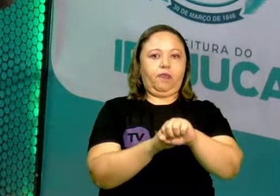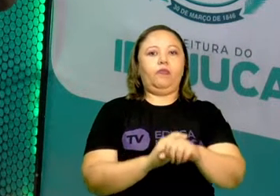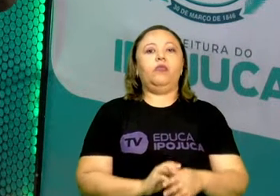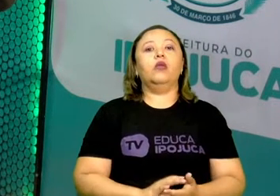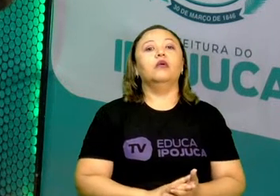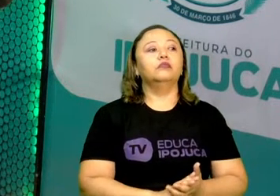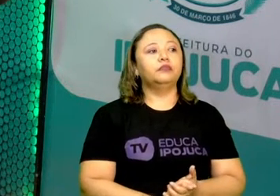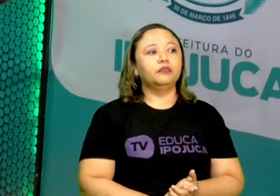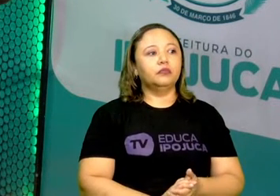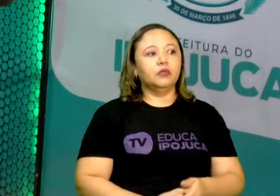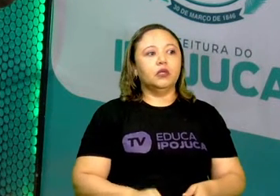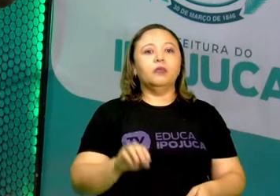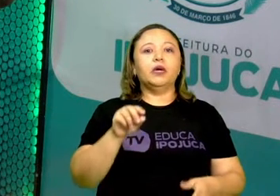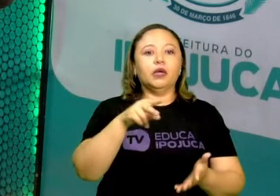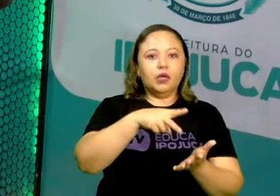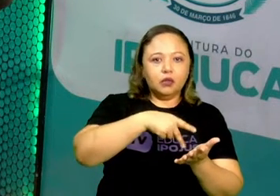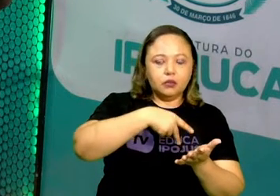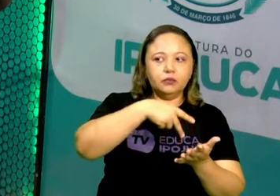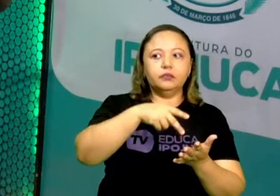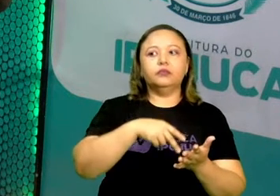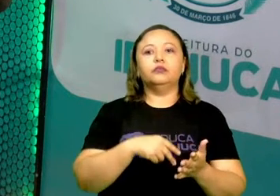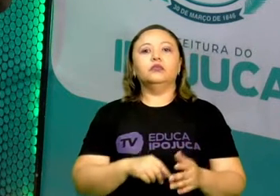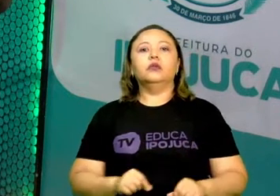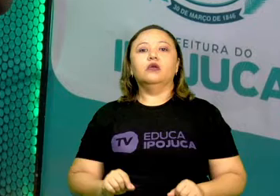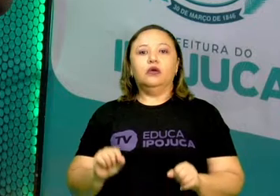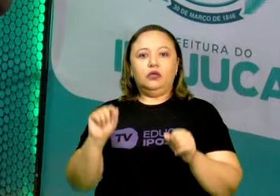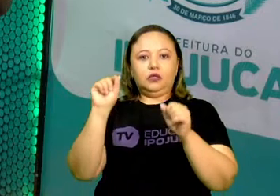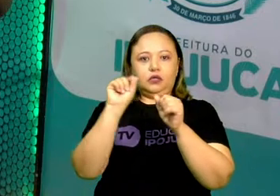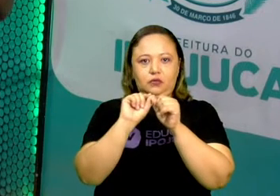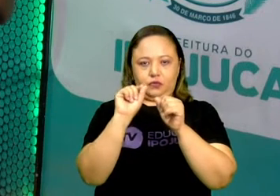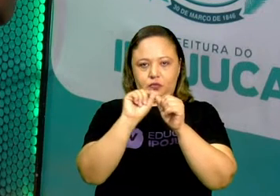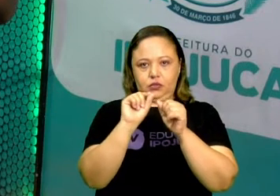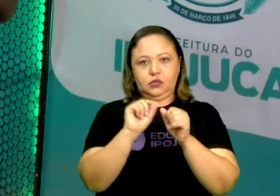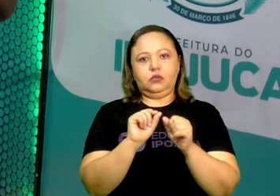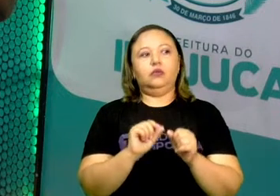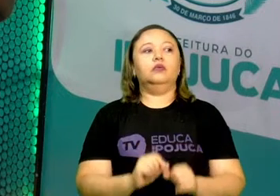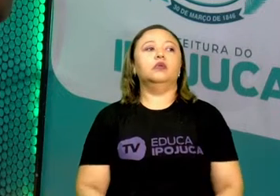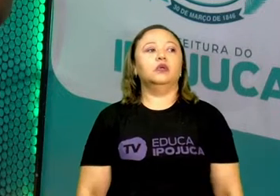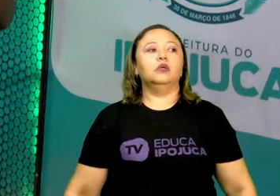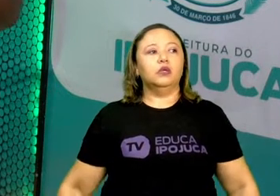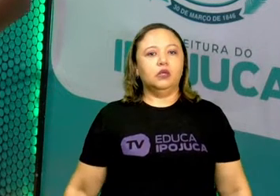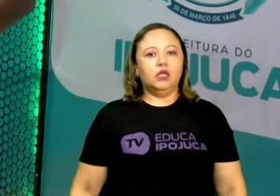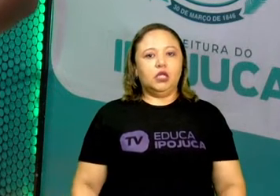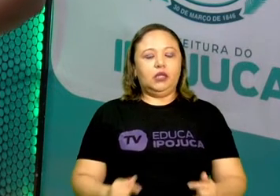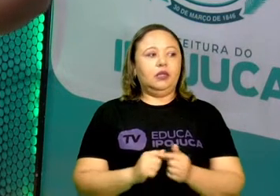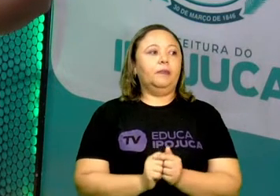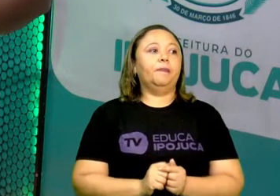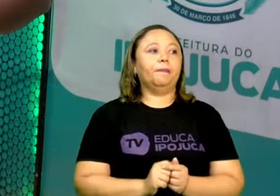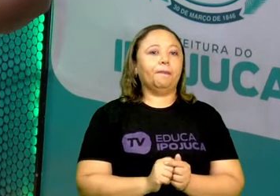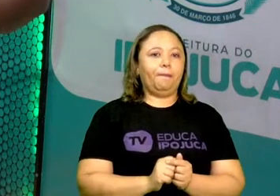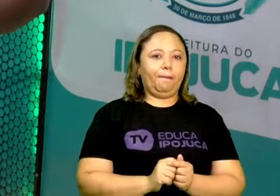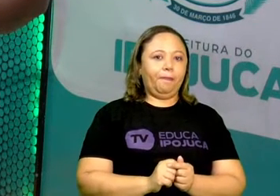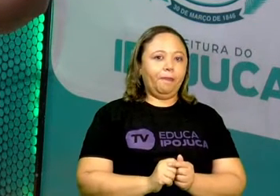Para que a dança seja executada, seja finalizada.